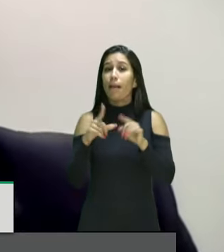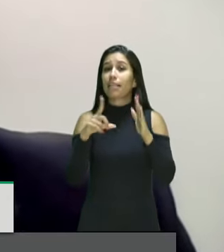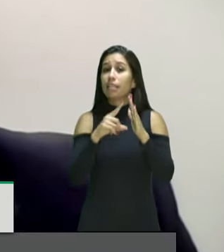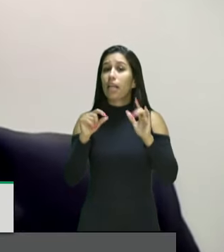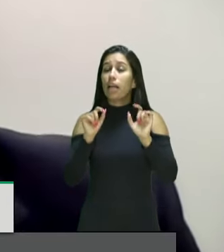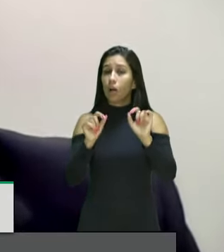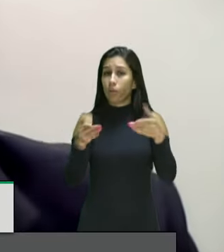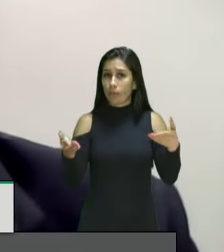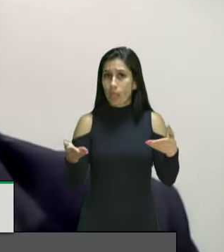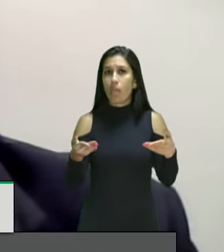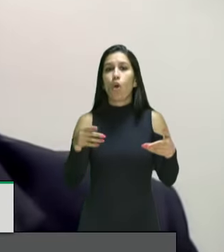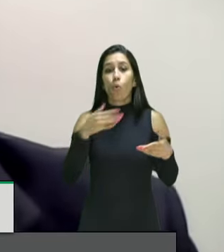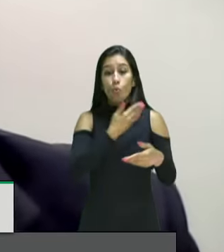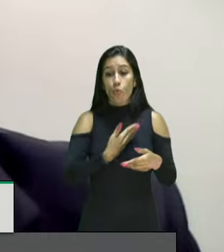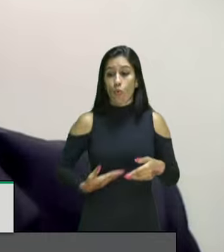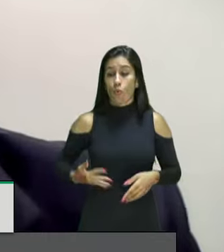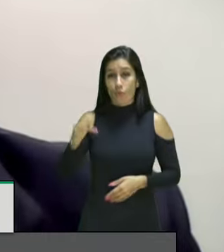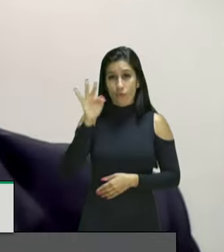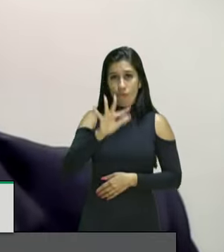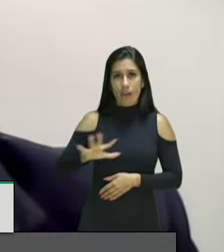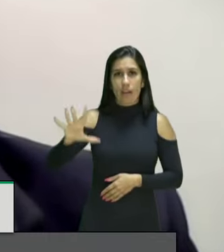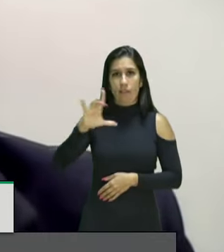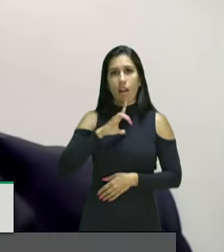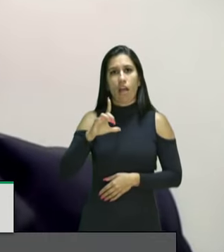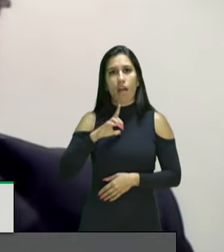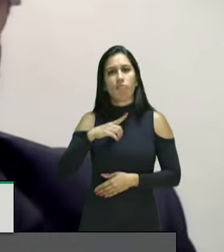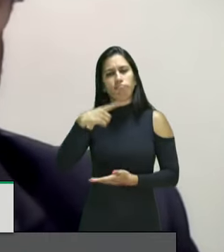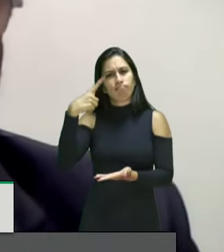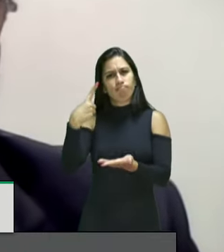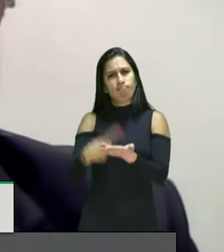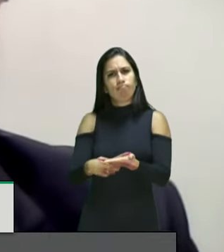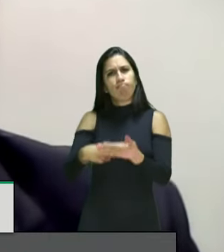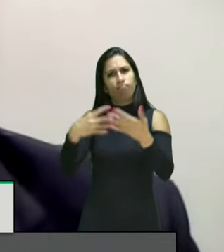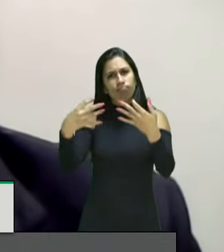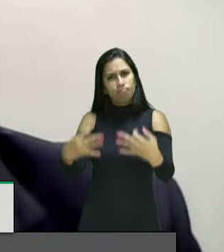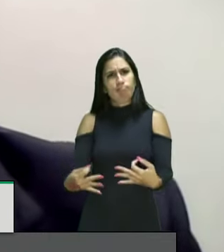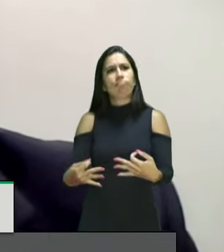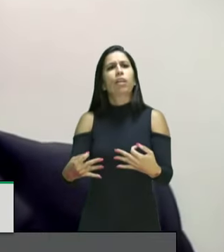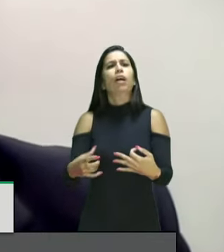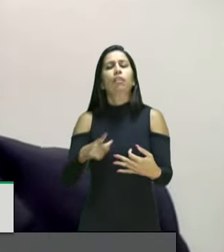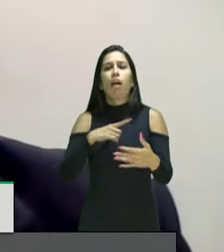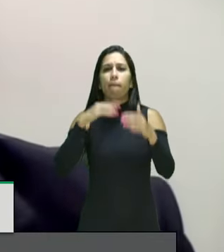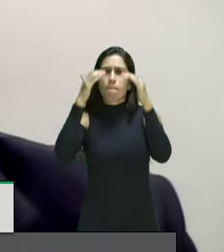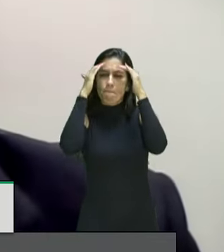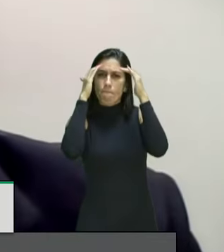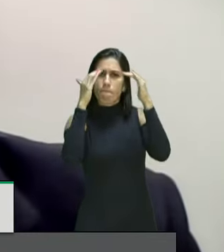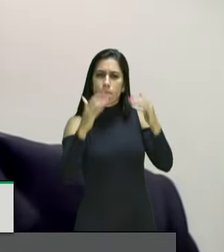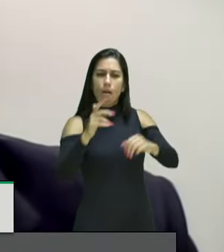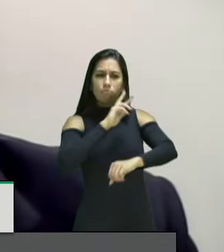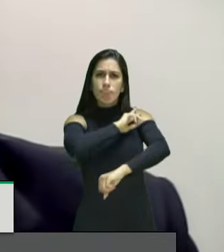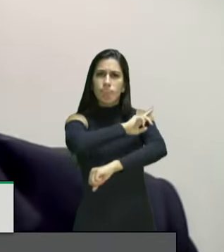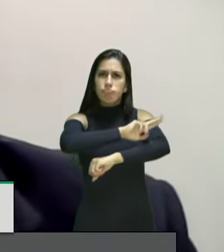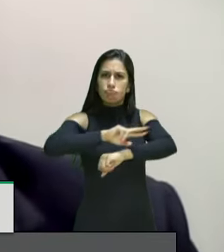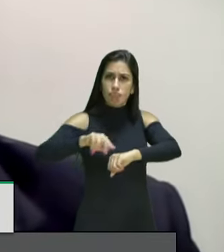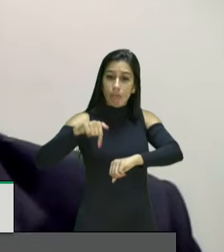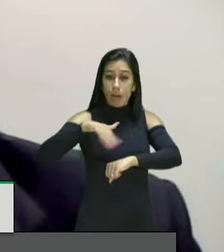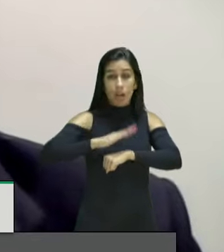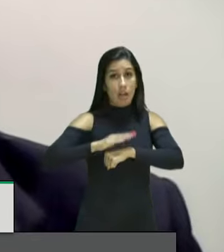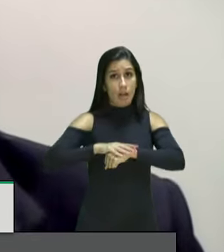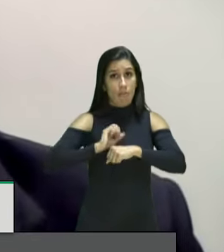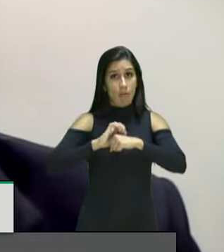compromisso do governo federal em desenvolver mais a pauta étnico-racial, em especial, nesse momento de pandemia,